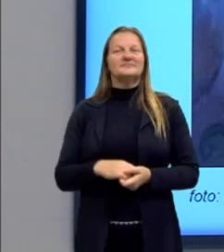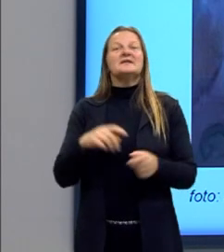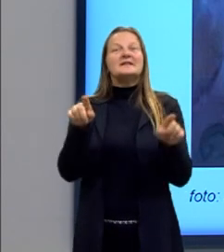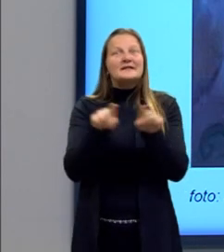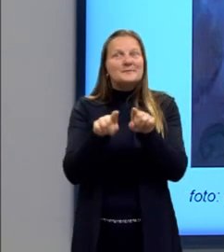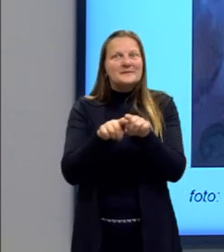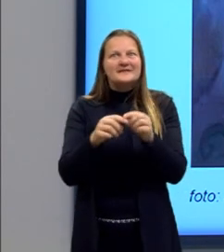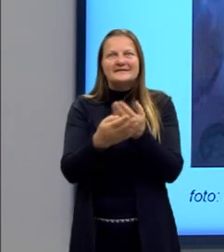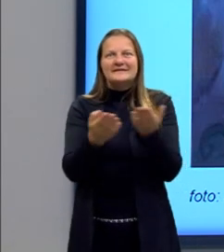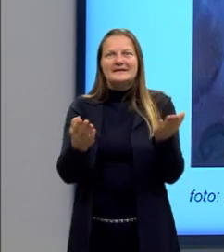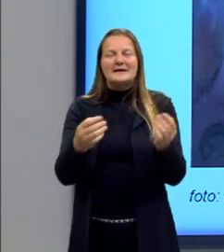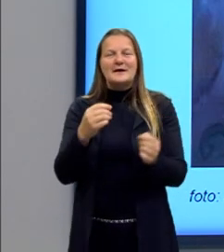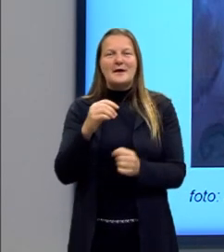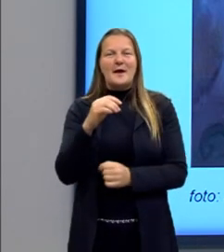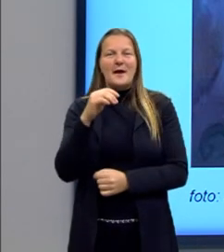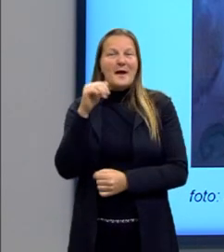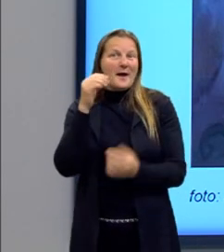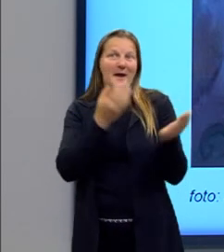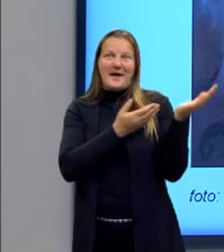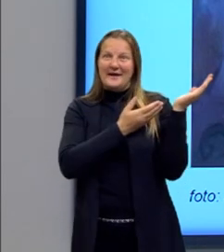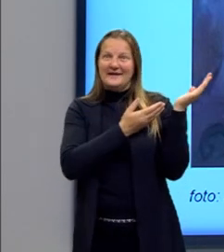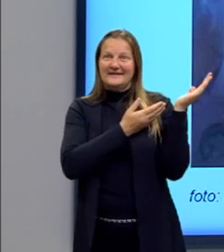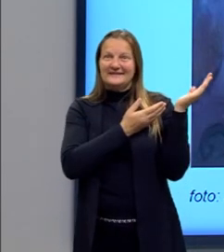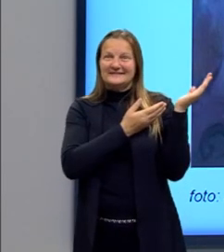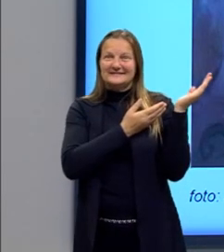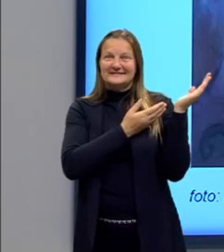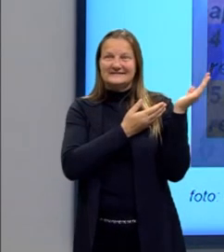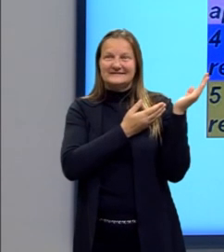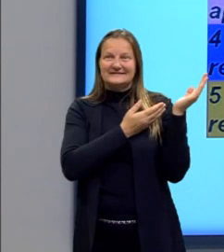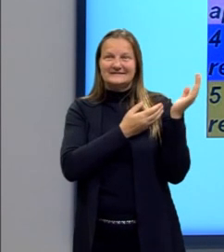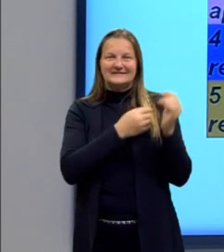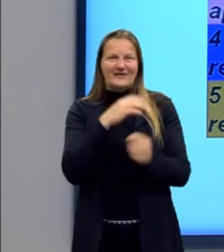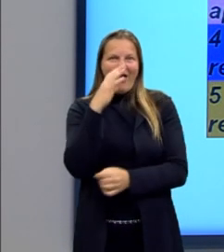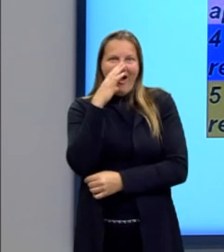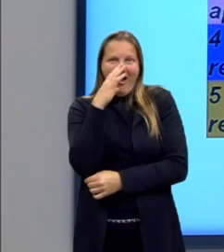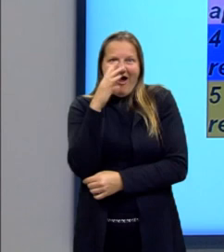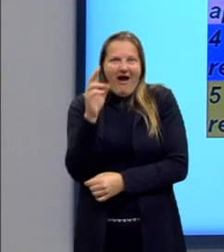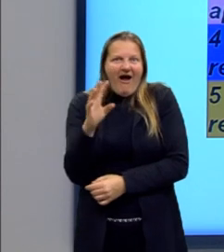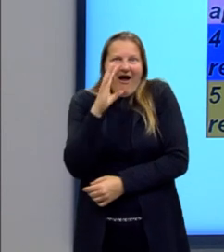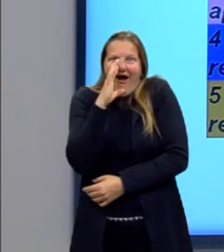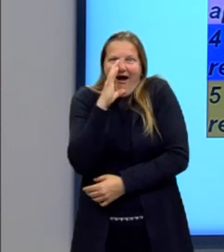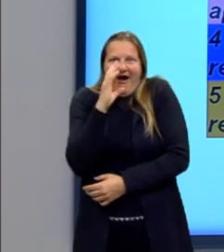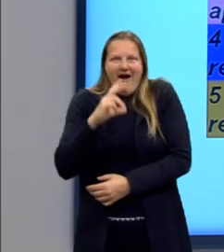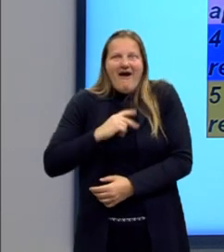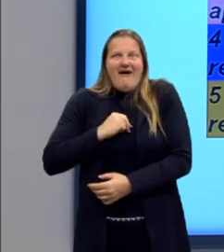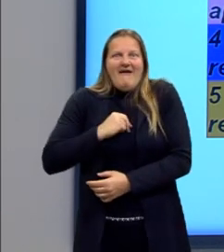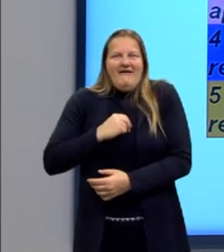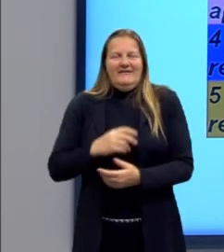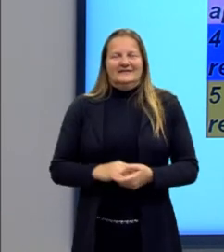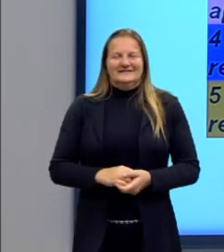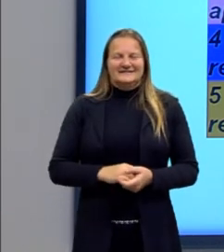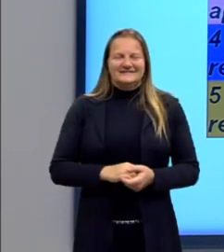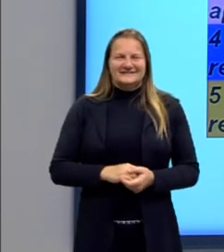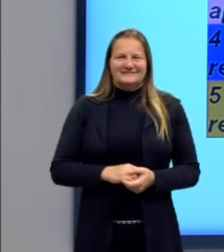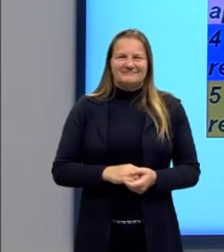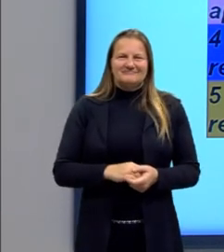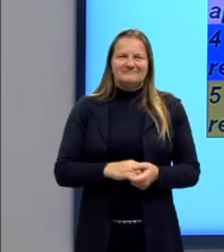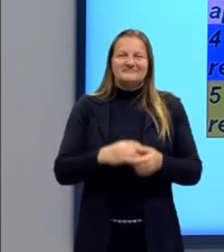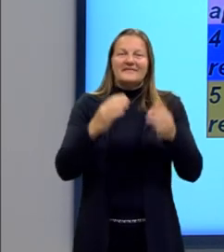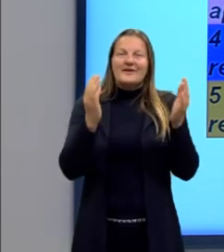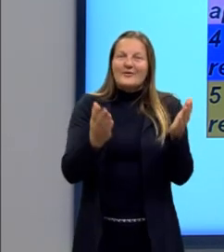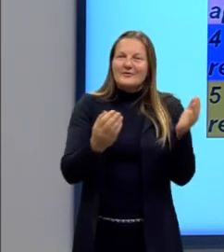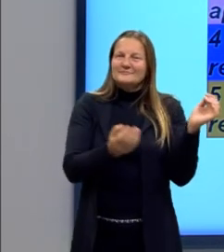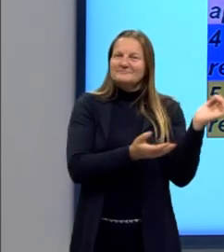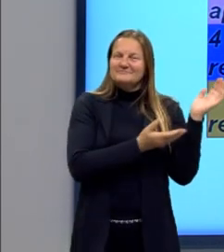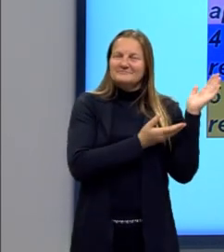tanto deixou a branca de neve passada por hora. Muito bem. E aí, gente tem para